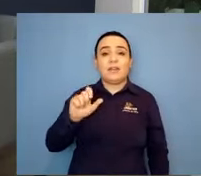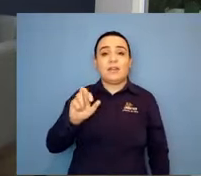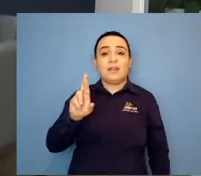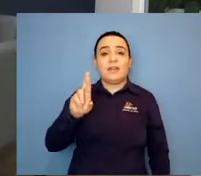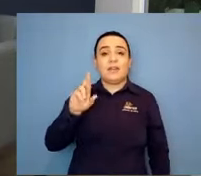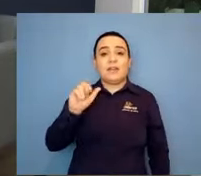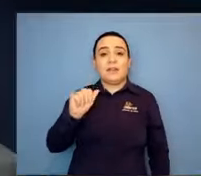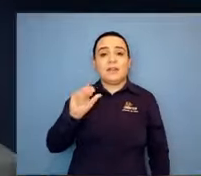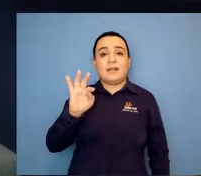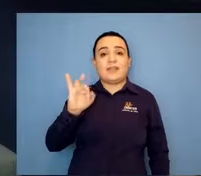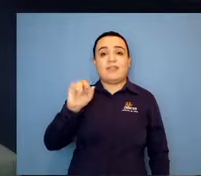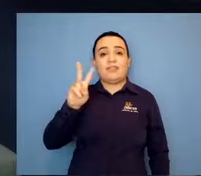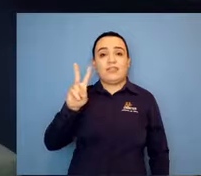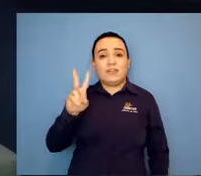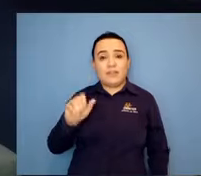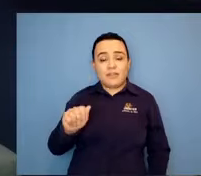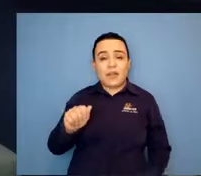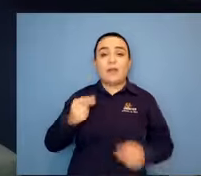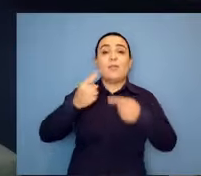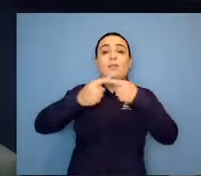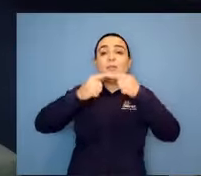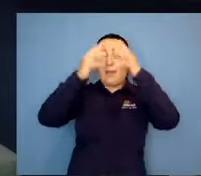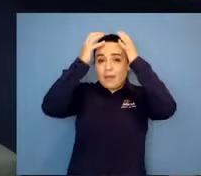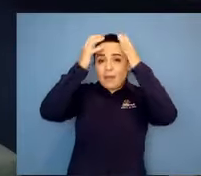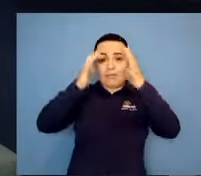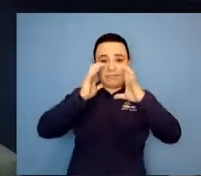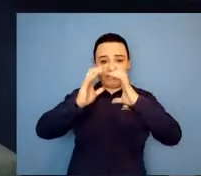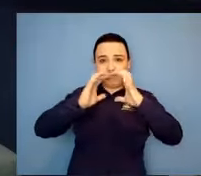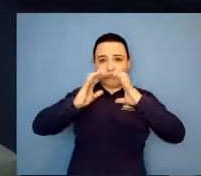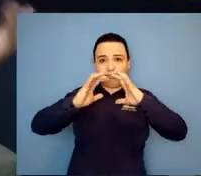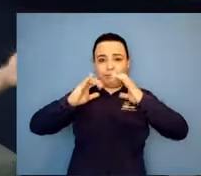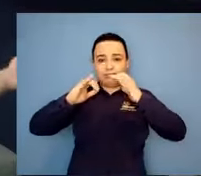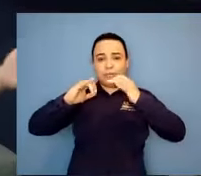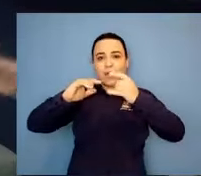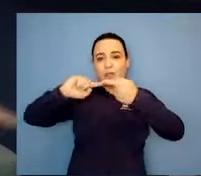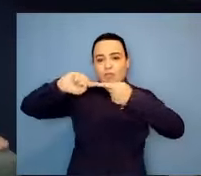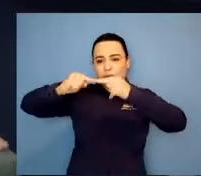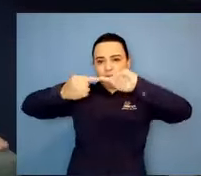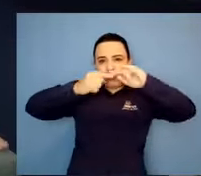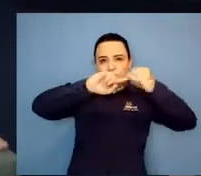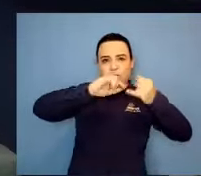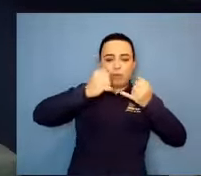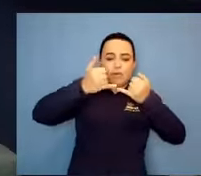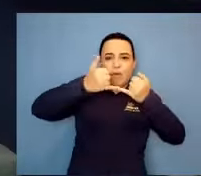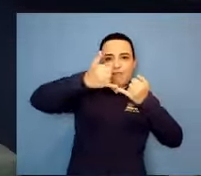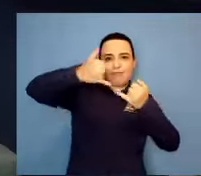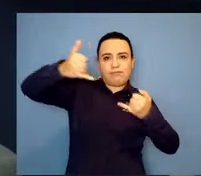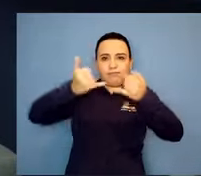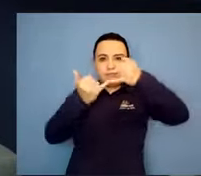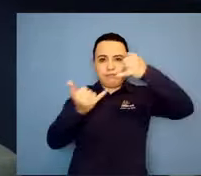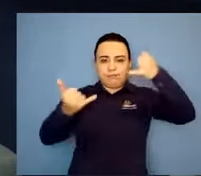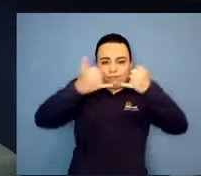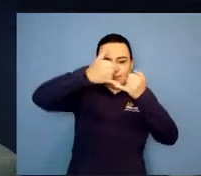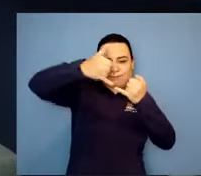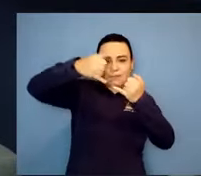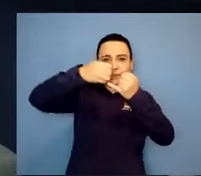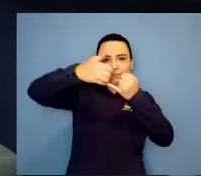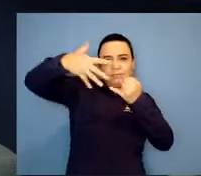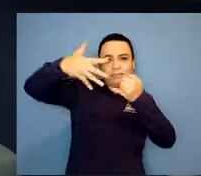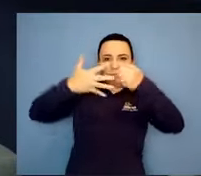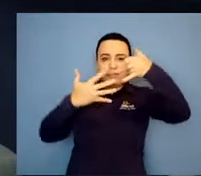então é para evoluir para 37. Só que tudo é de forma gradual, né? E agora, nessa